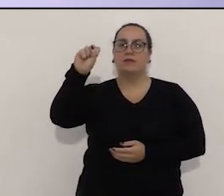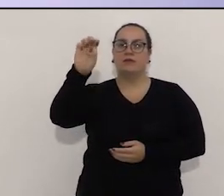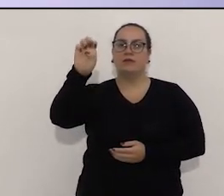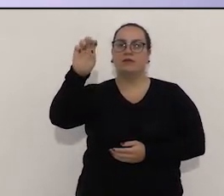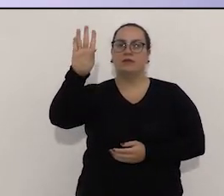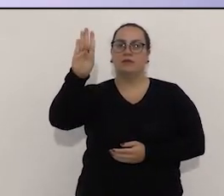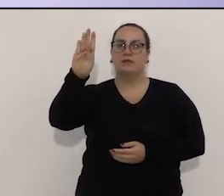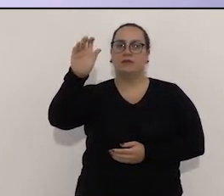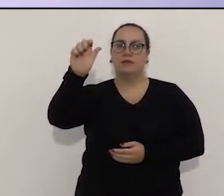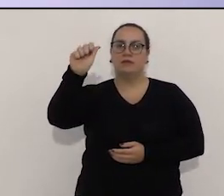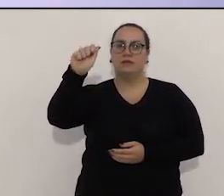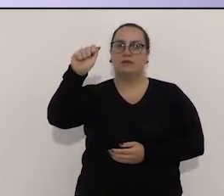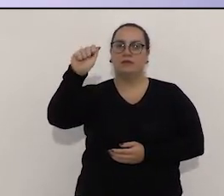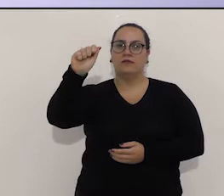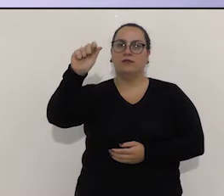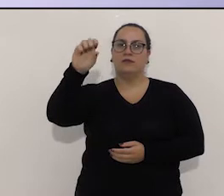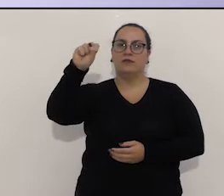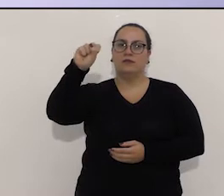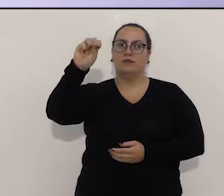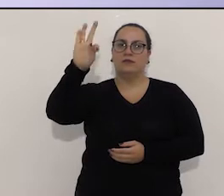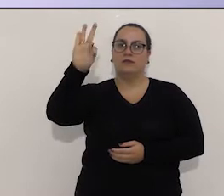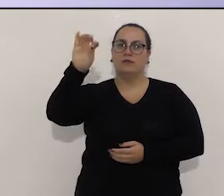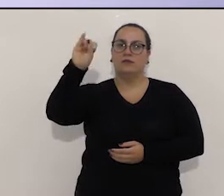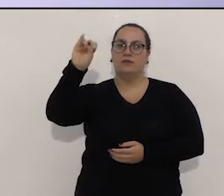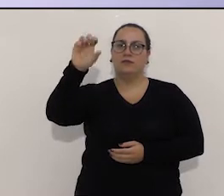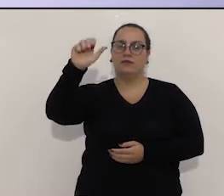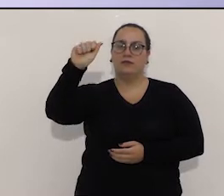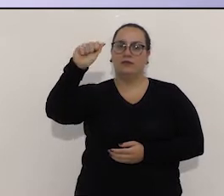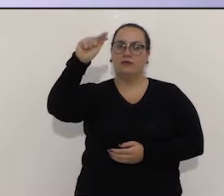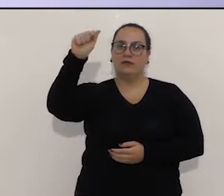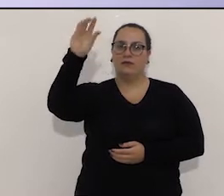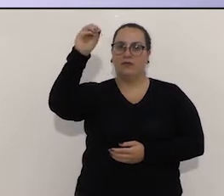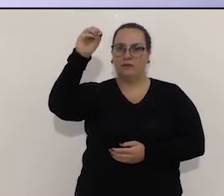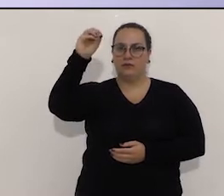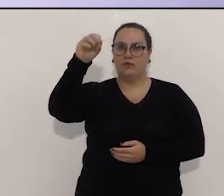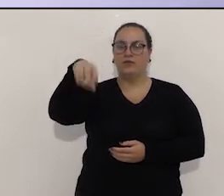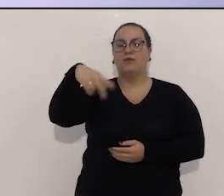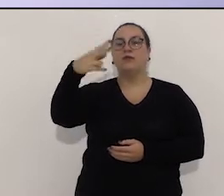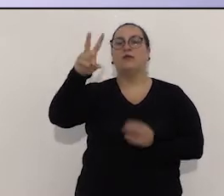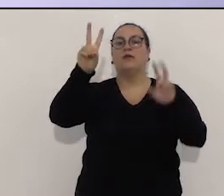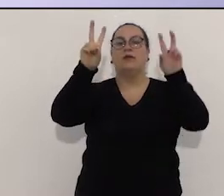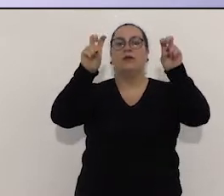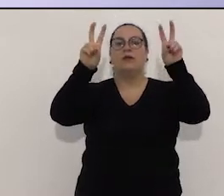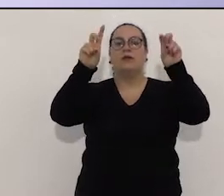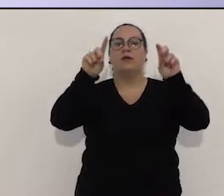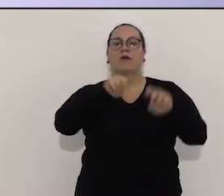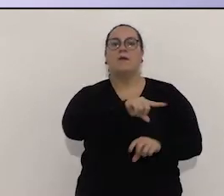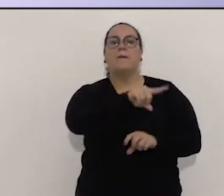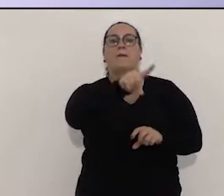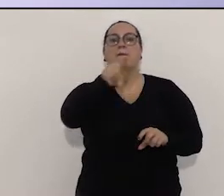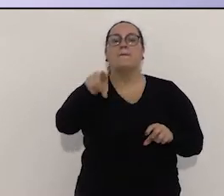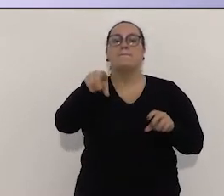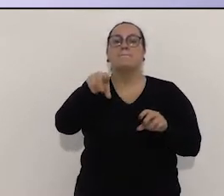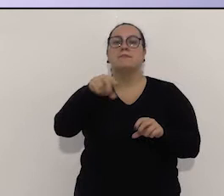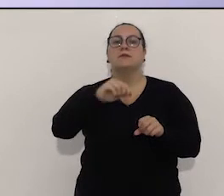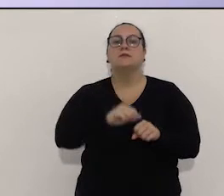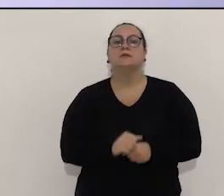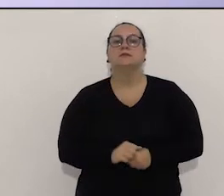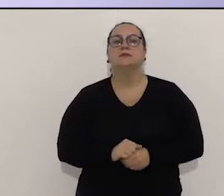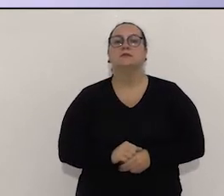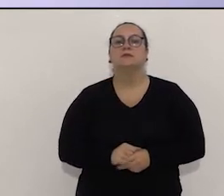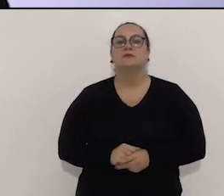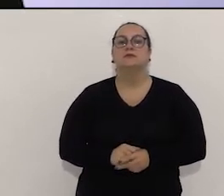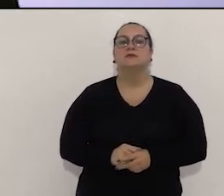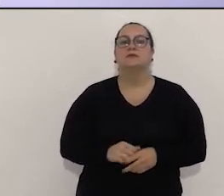dos Trabalhadores, que vai falar sobre o seguinte tema aqui para os nossos ouvintes da